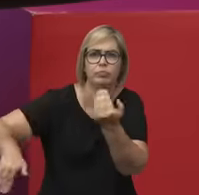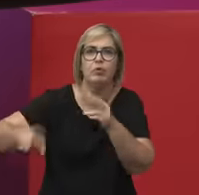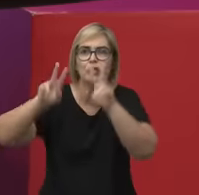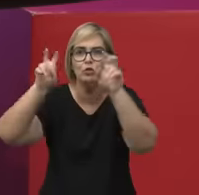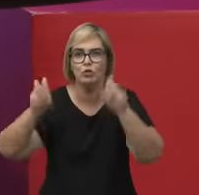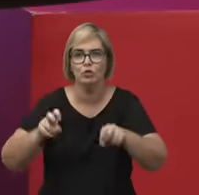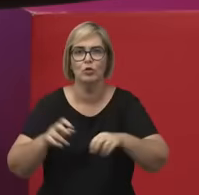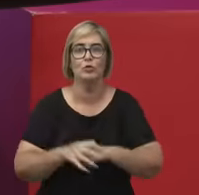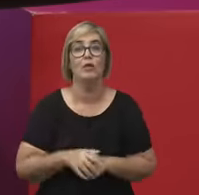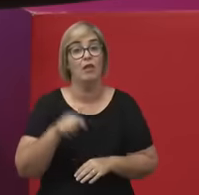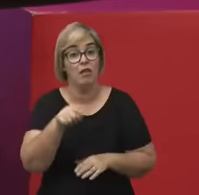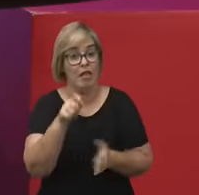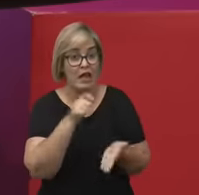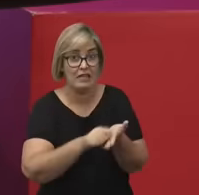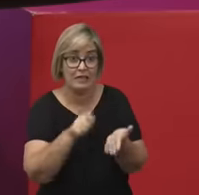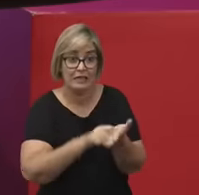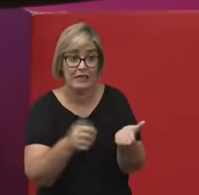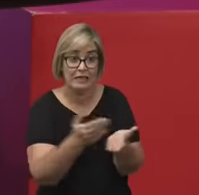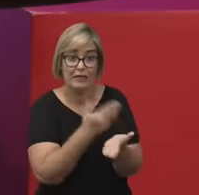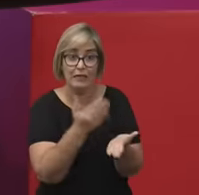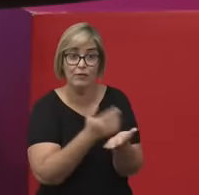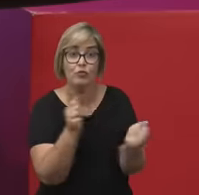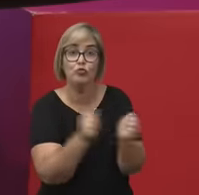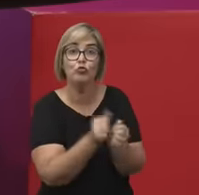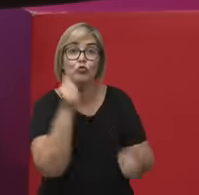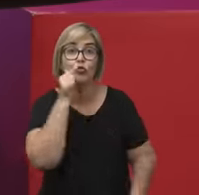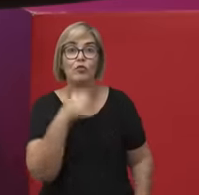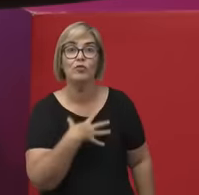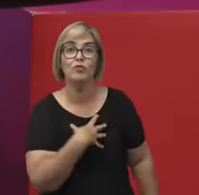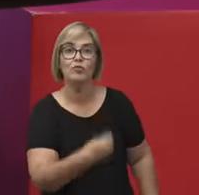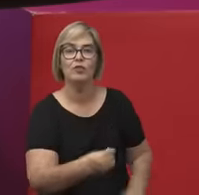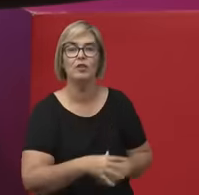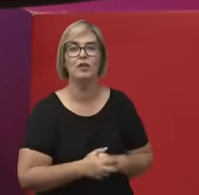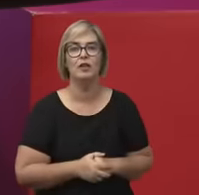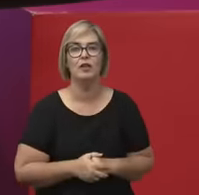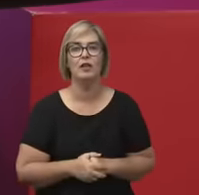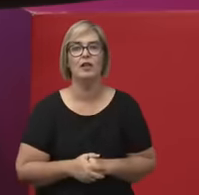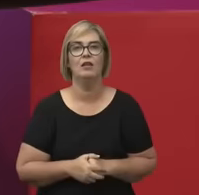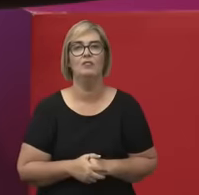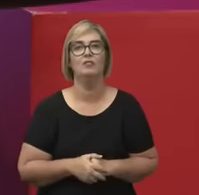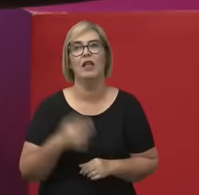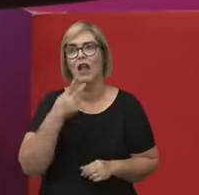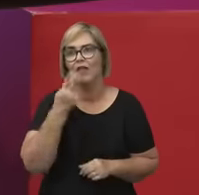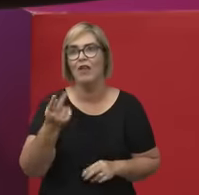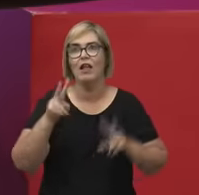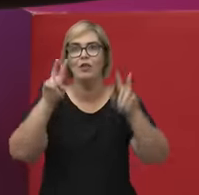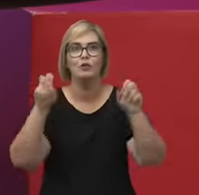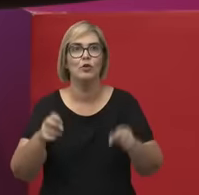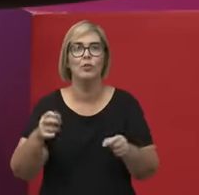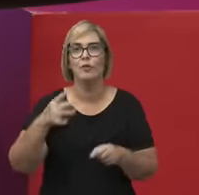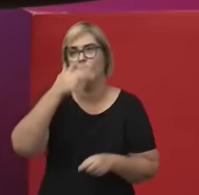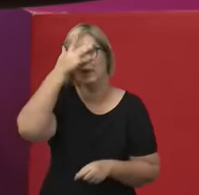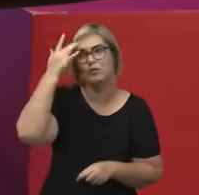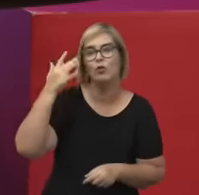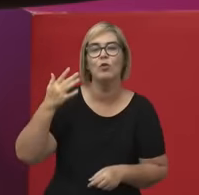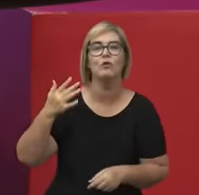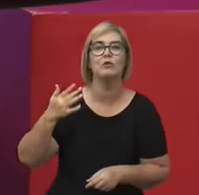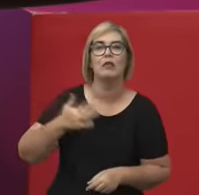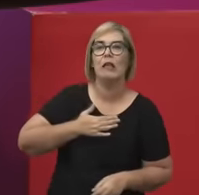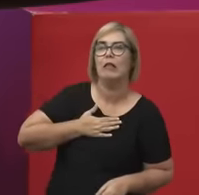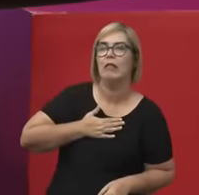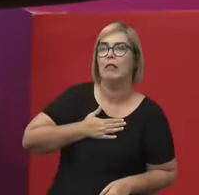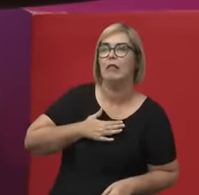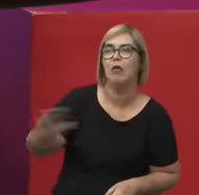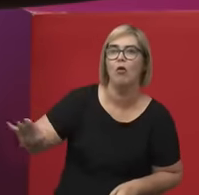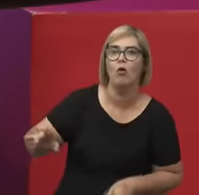textos críticos à prática do dote, à abolição, à pena de morte, ao sufrágio, enfim.